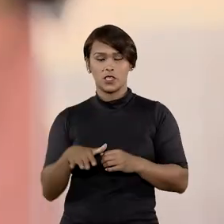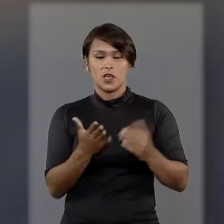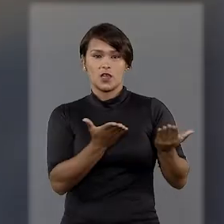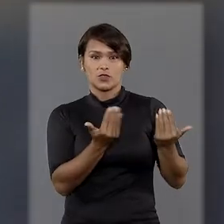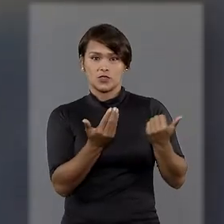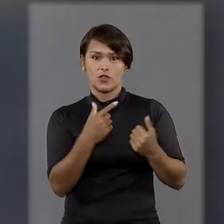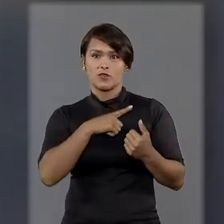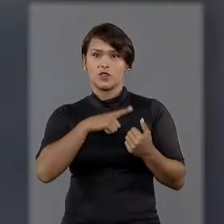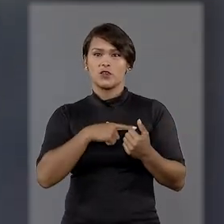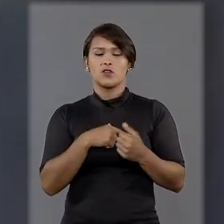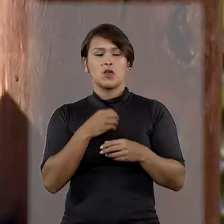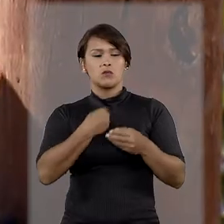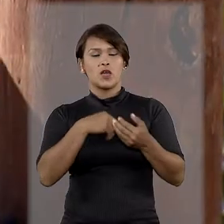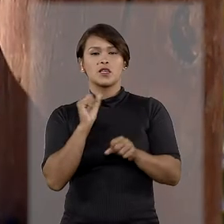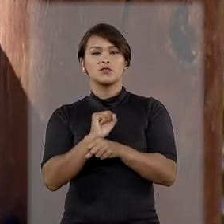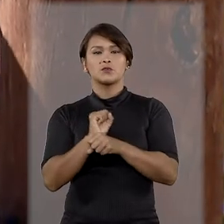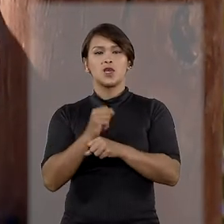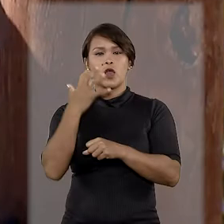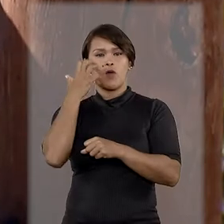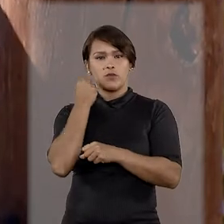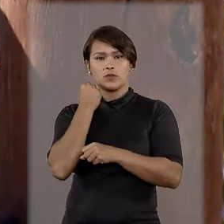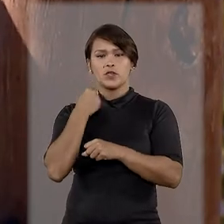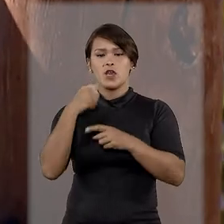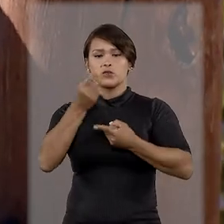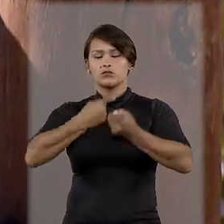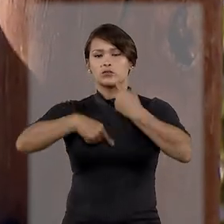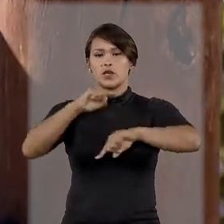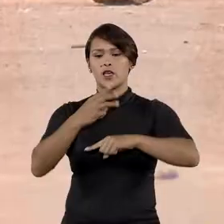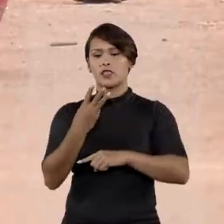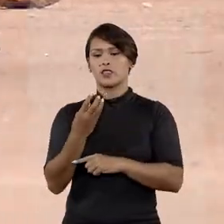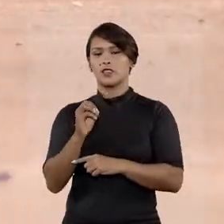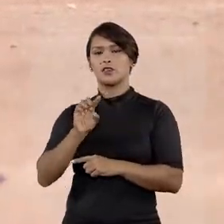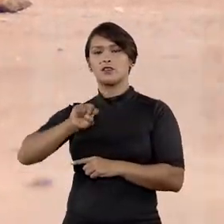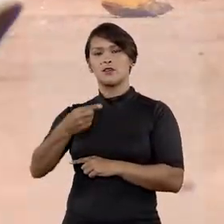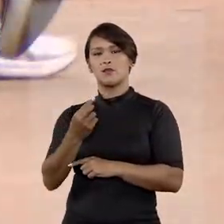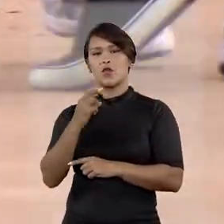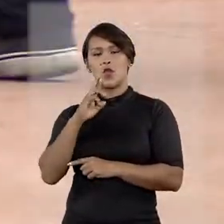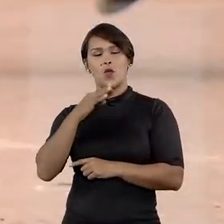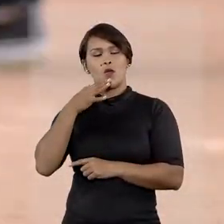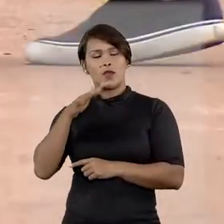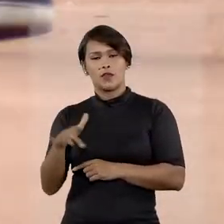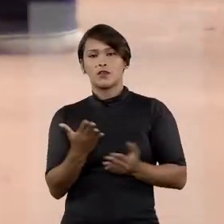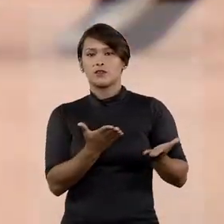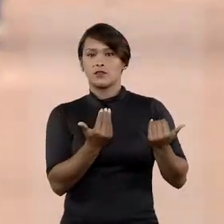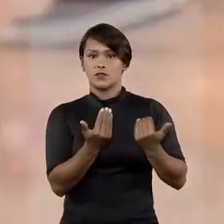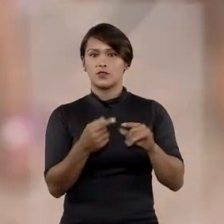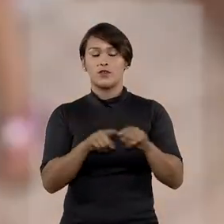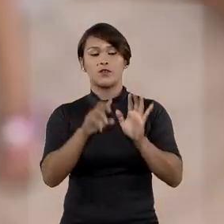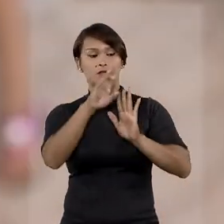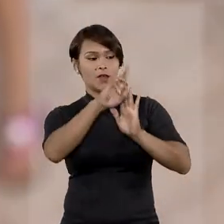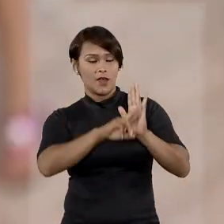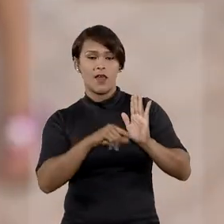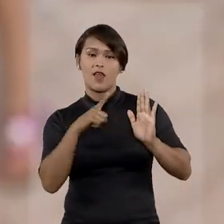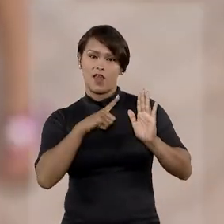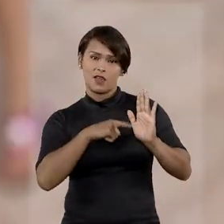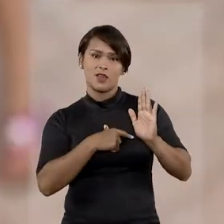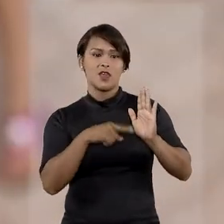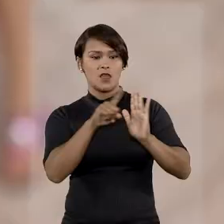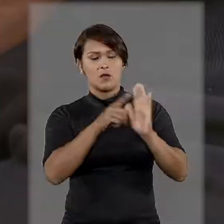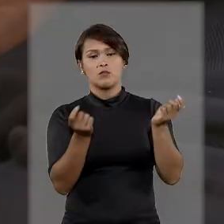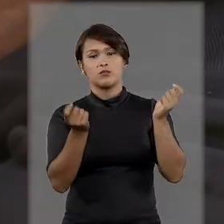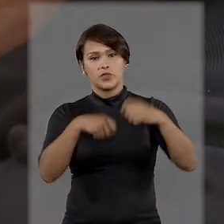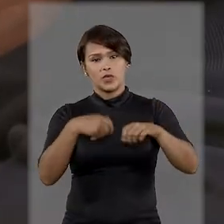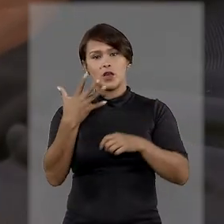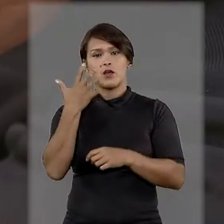crianças e adolescentes em situação de acolhimento ultrapassa 30 mil crianças e adolescentes. Há regras para a